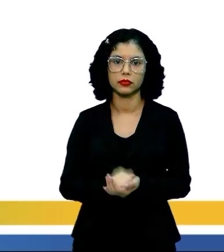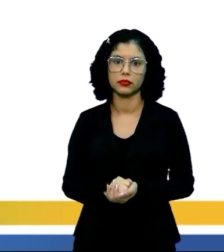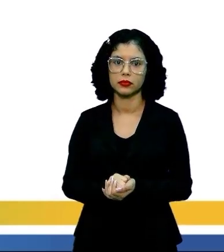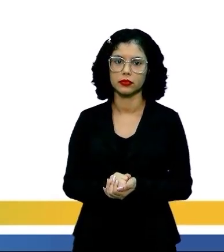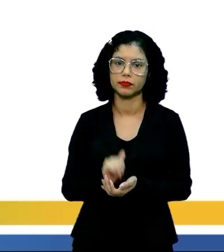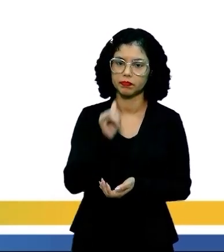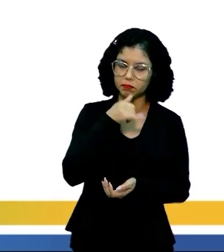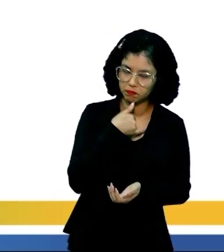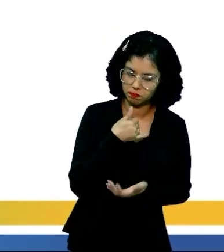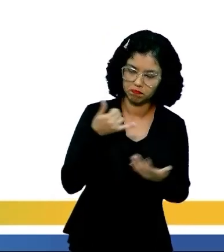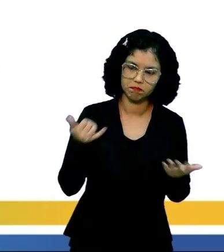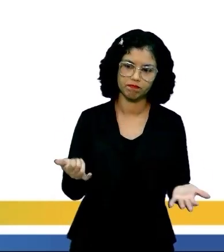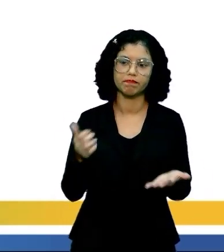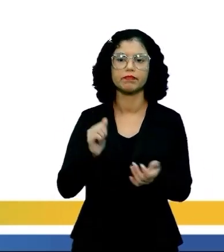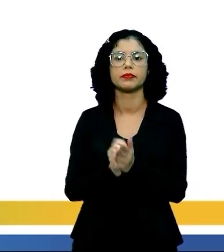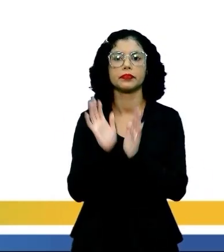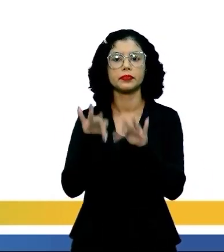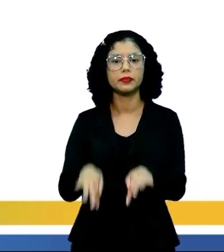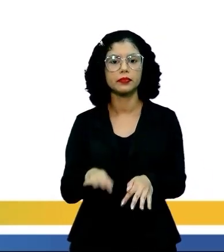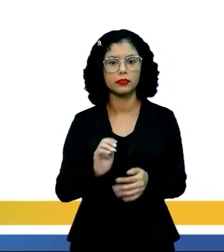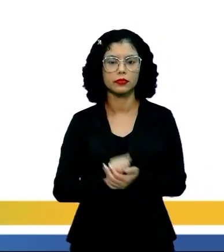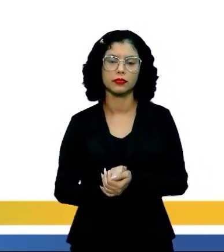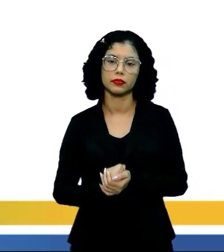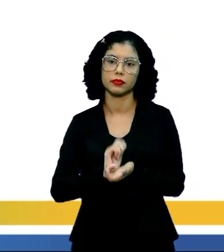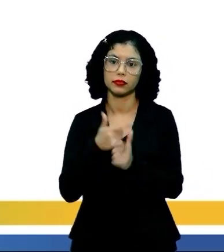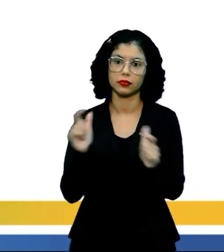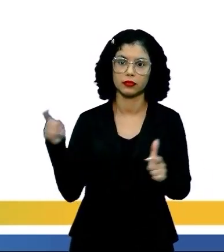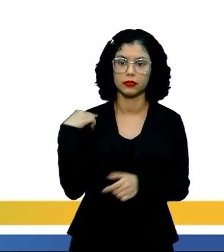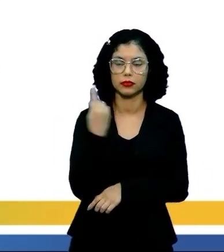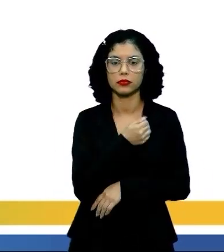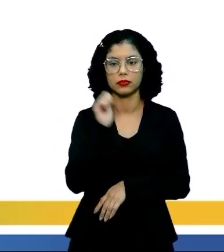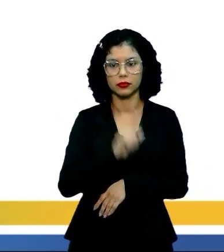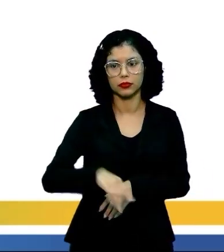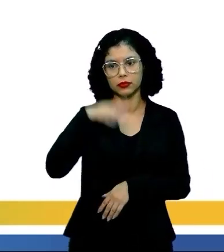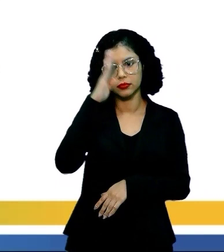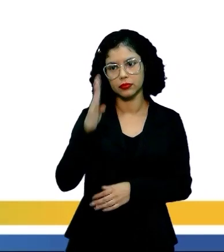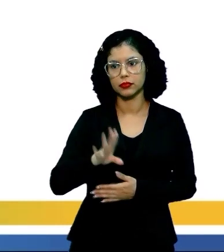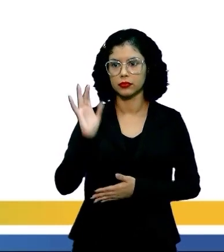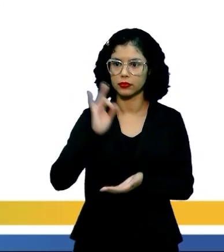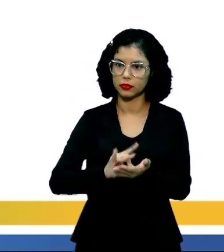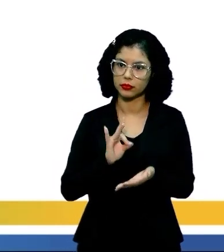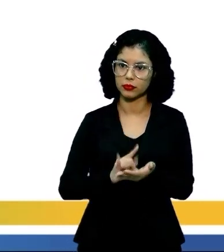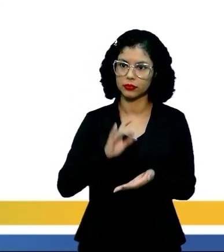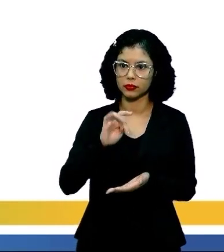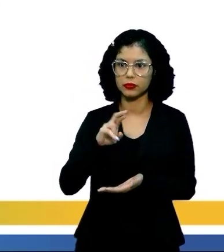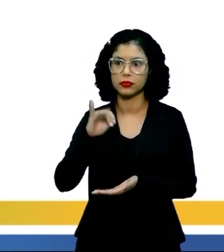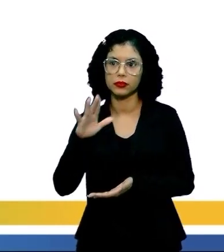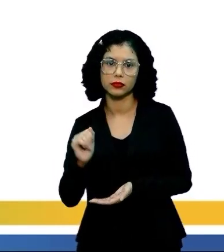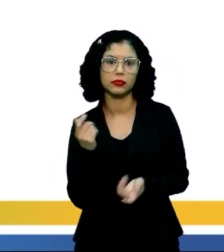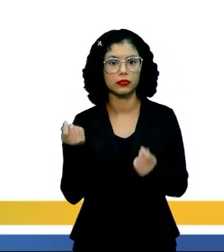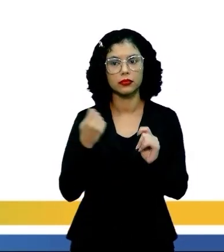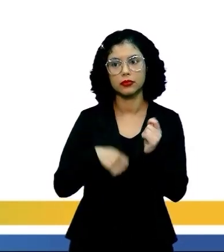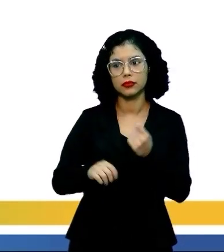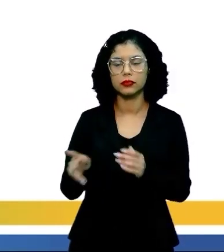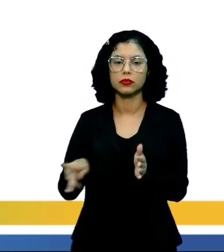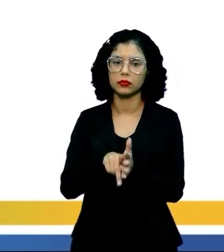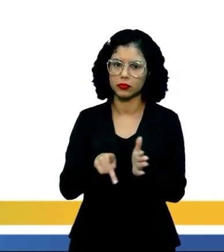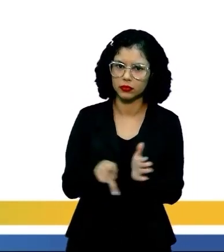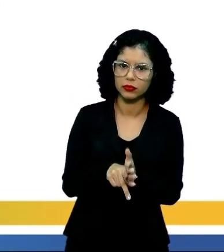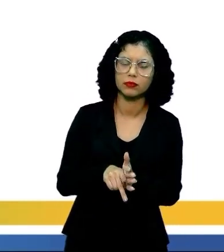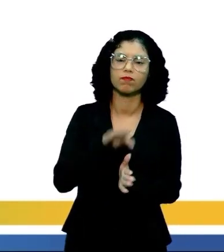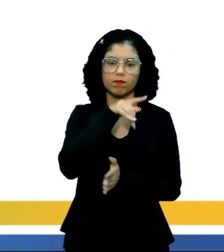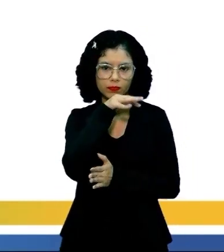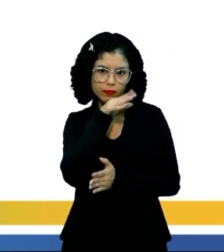Triste Fim de Policarpo Quaresma, uma das obras-primas de nossa literatura, verdadeira epopeia, cômico,